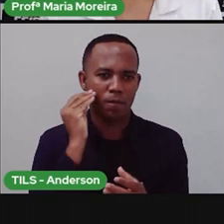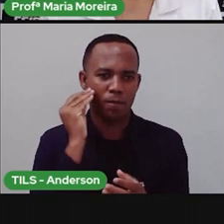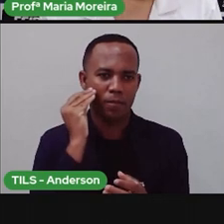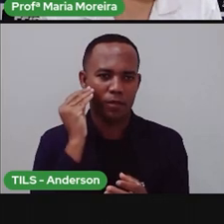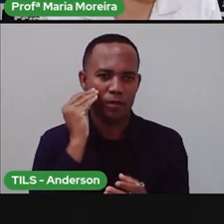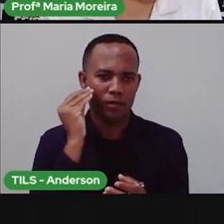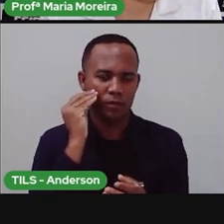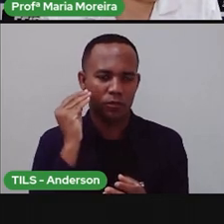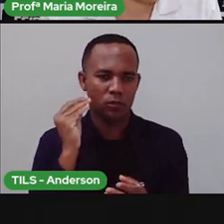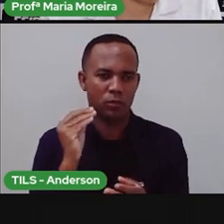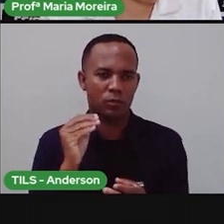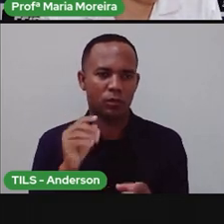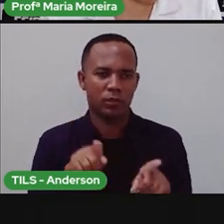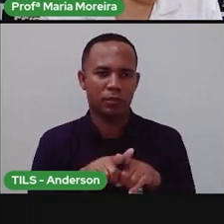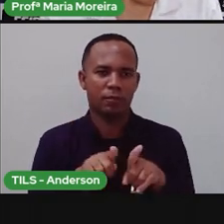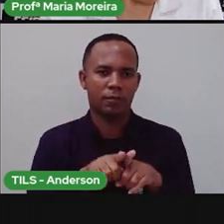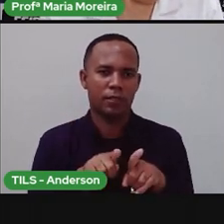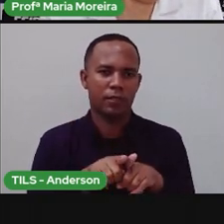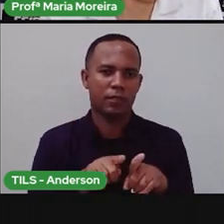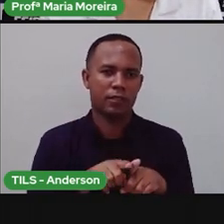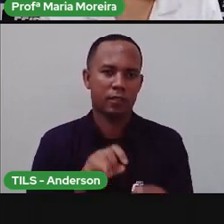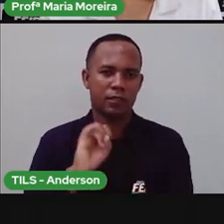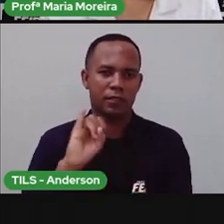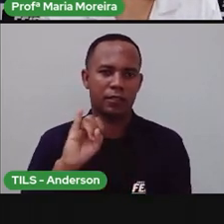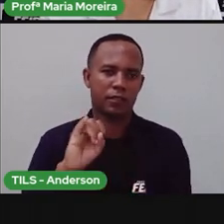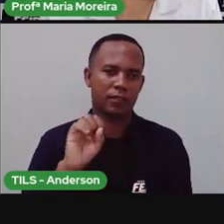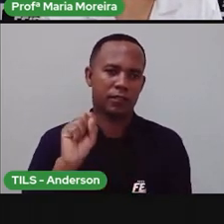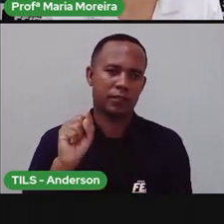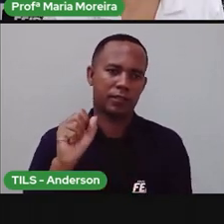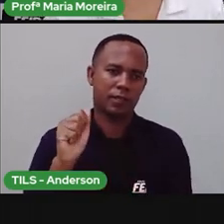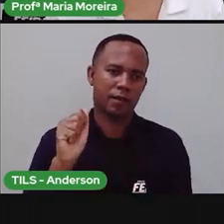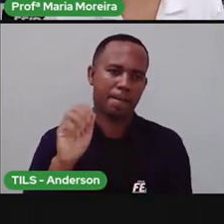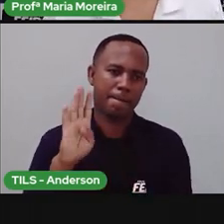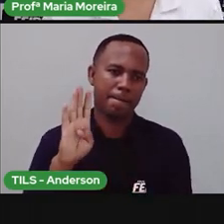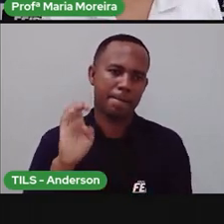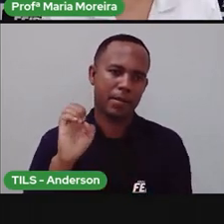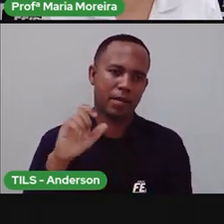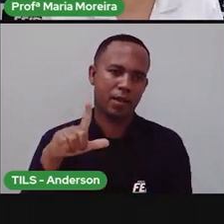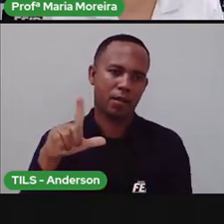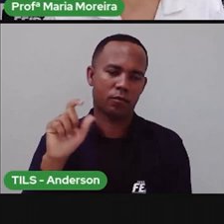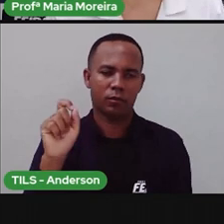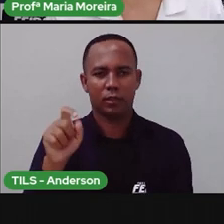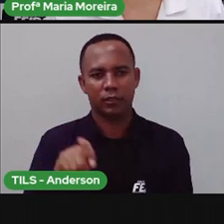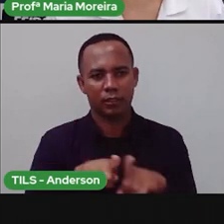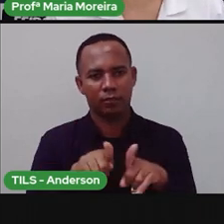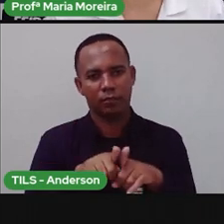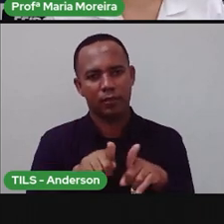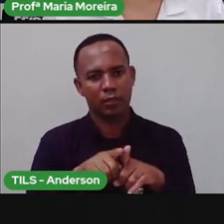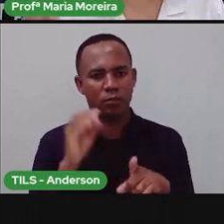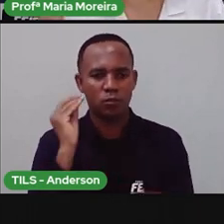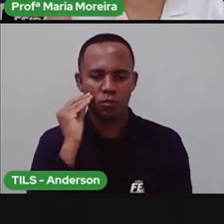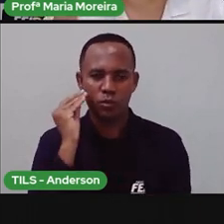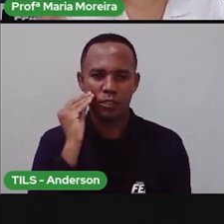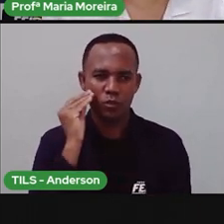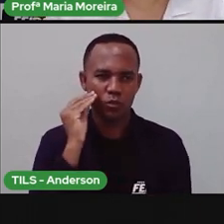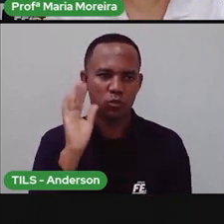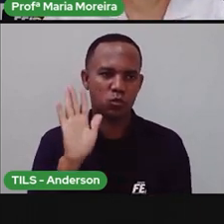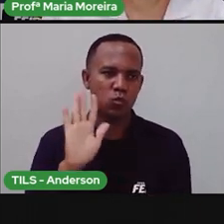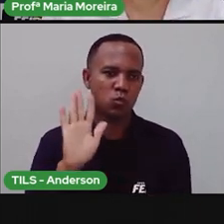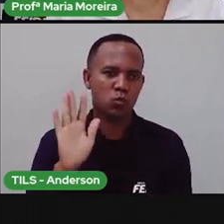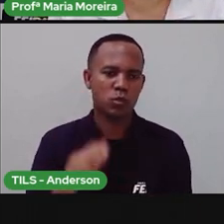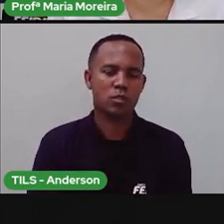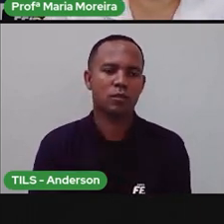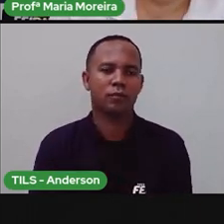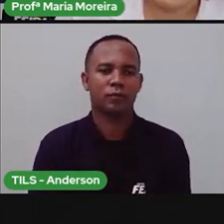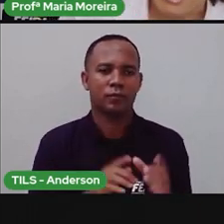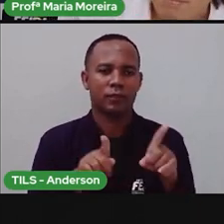Isabel, Isabel Mira. Um beijo para Flaviane. Flaviane Cerqueira, que estava aqui na aula,